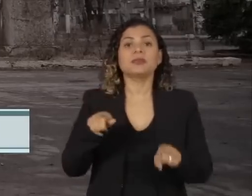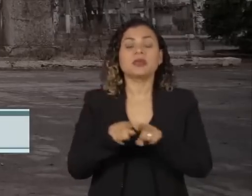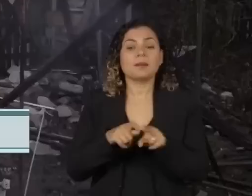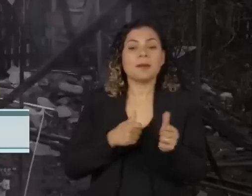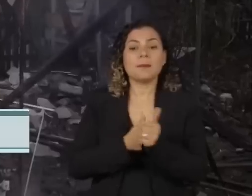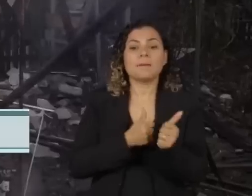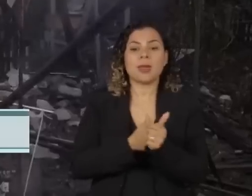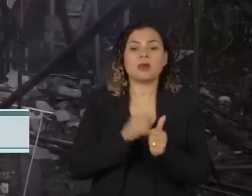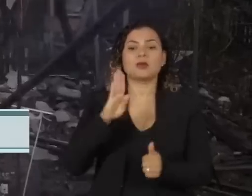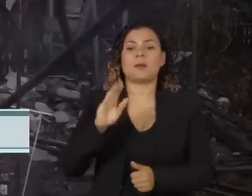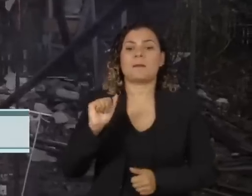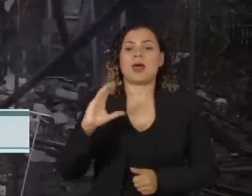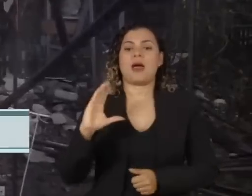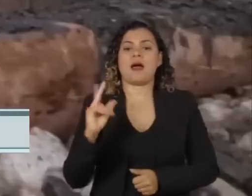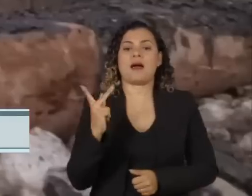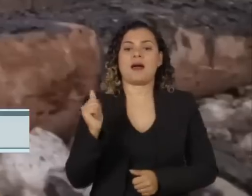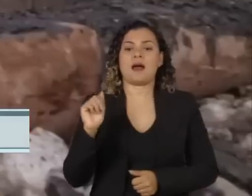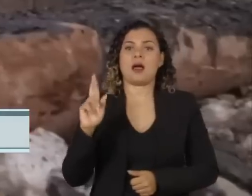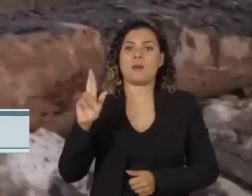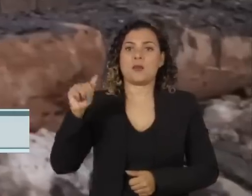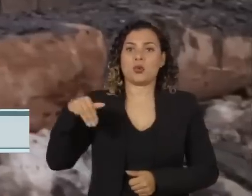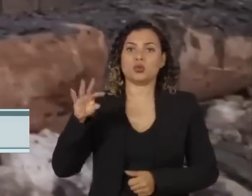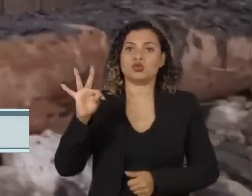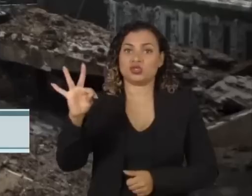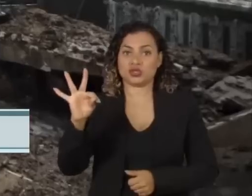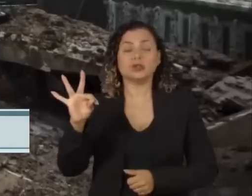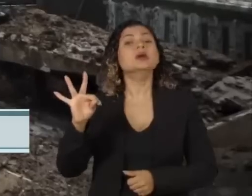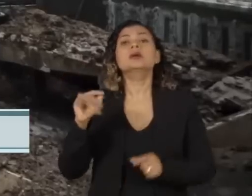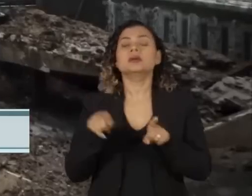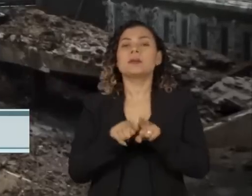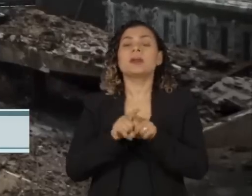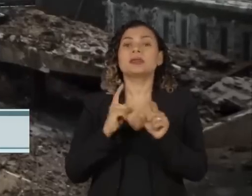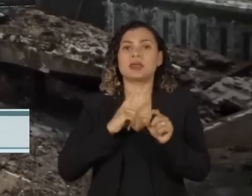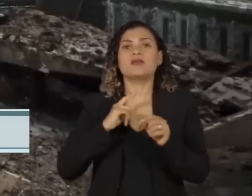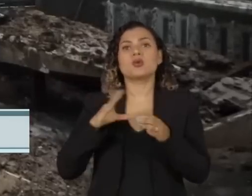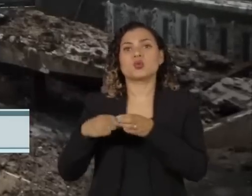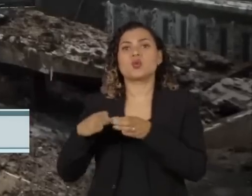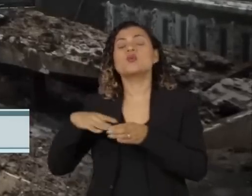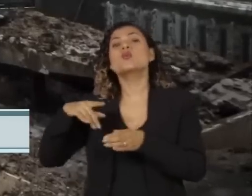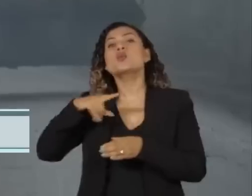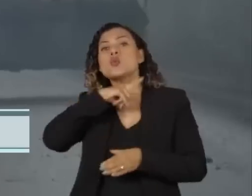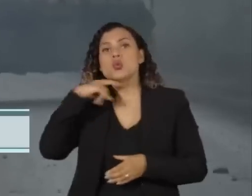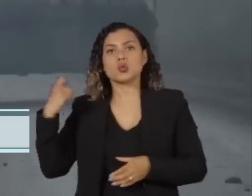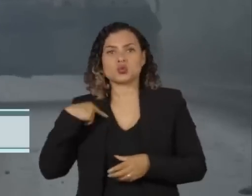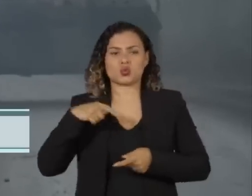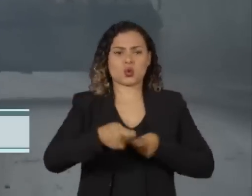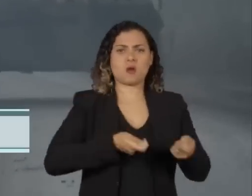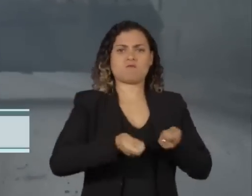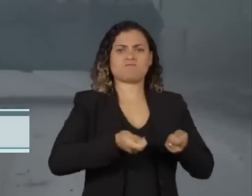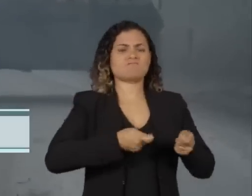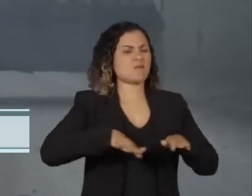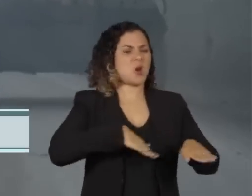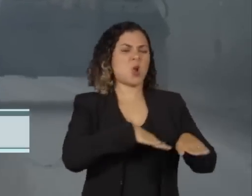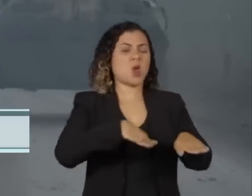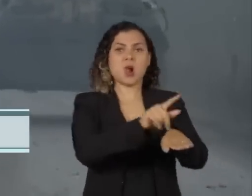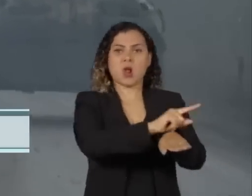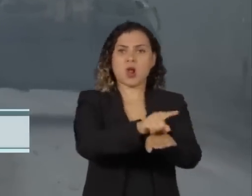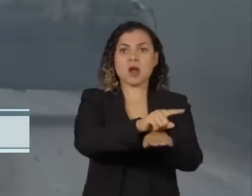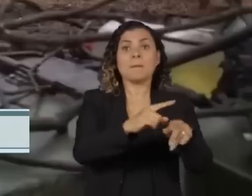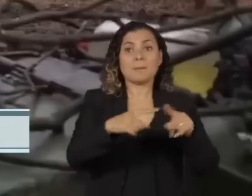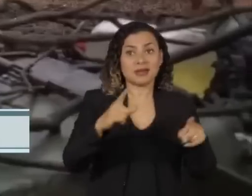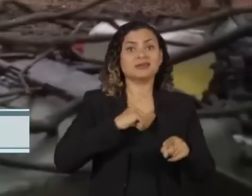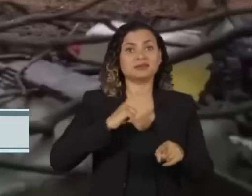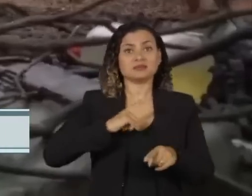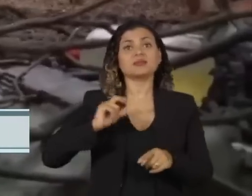os confrontos foram os mais violentos, apesar de as tropas russas afirmarem estar no controle, ainda há soldados